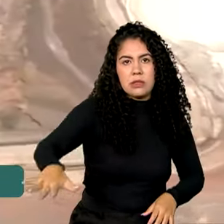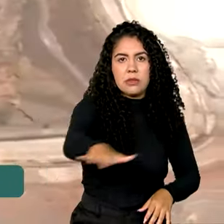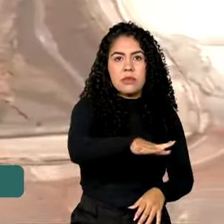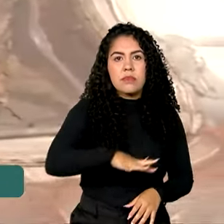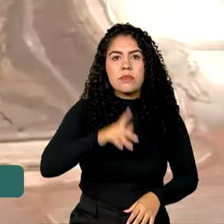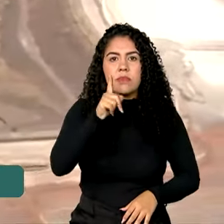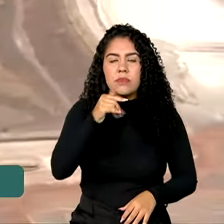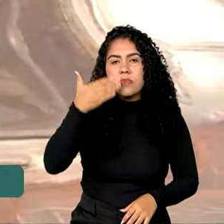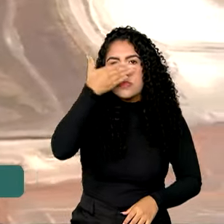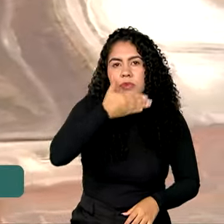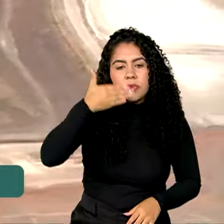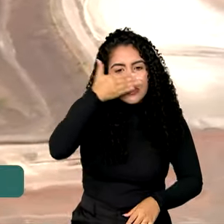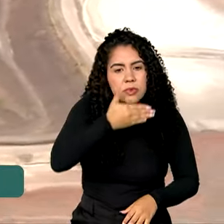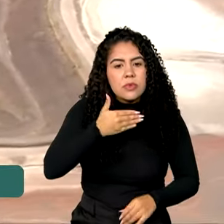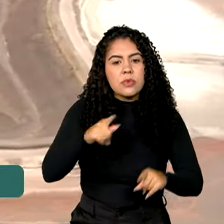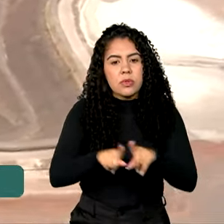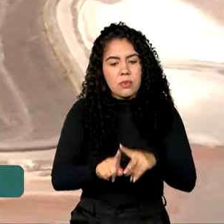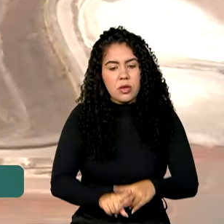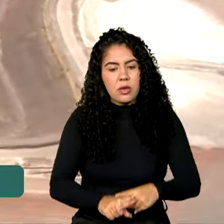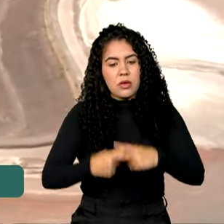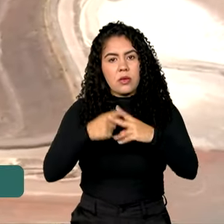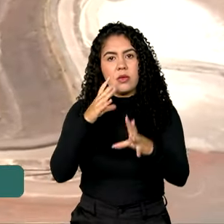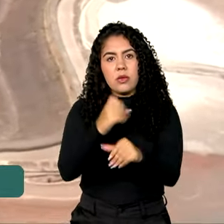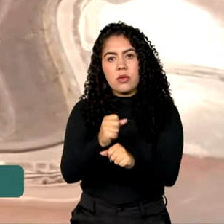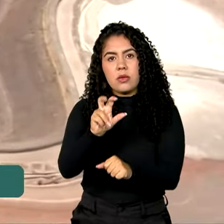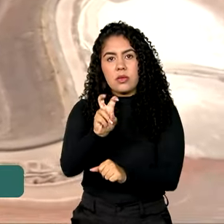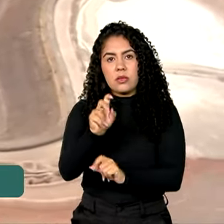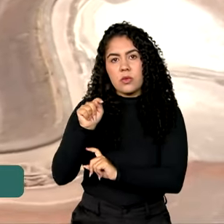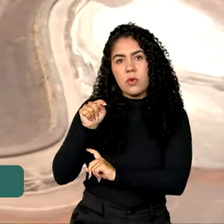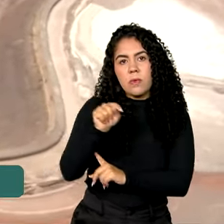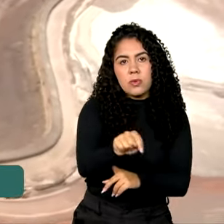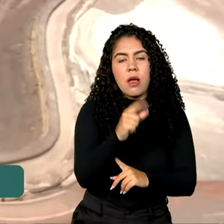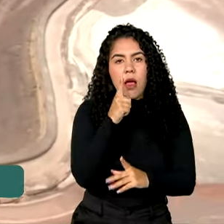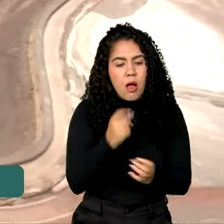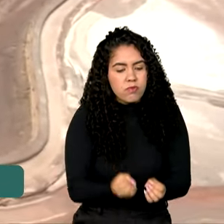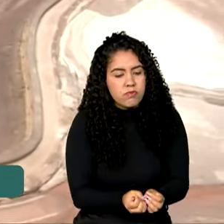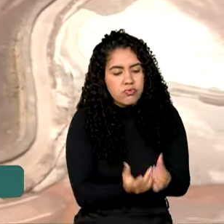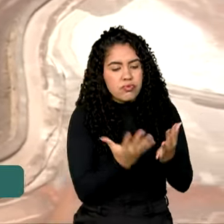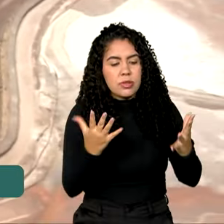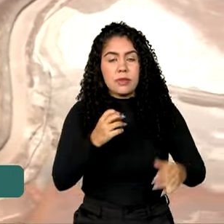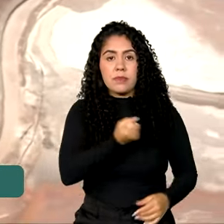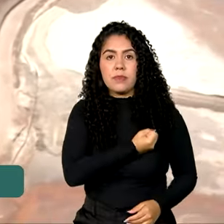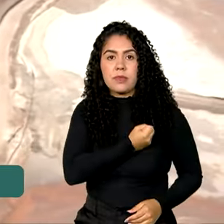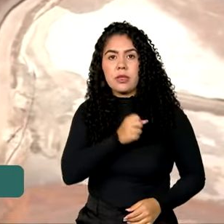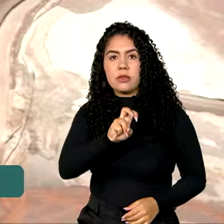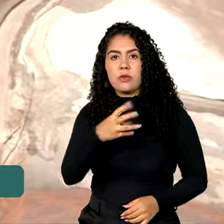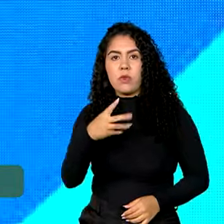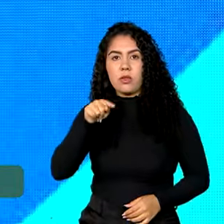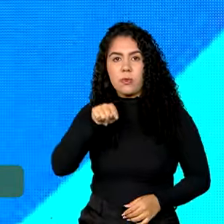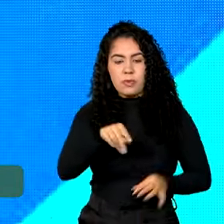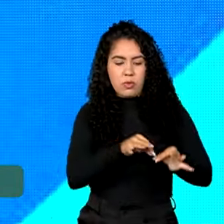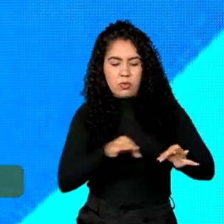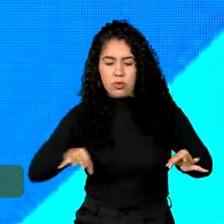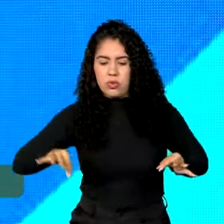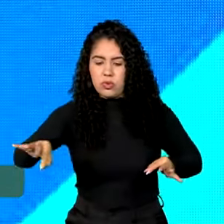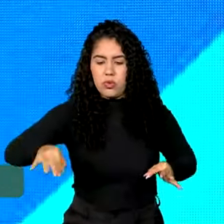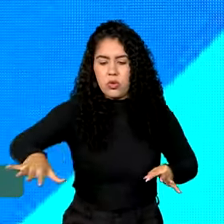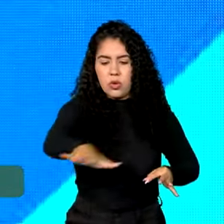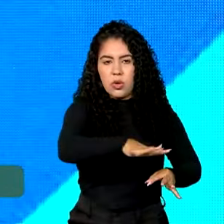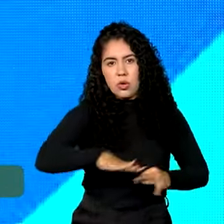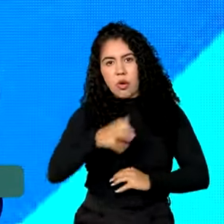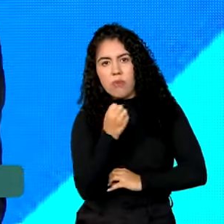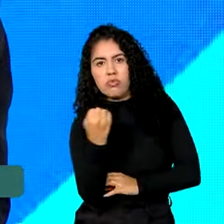Rio Doce e recuperar 5 mil nascentes e 54 mil hectares de floresta nativa. Não é um